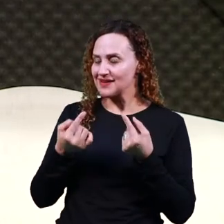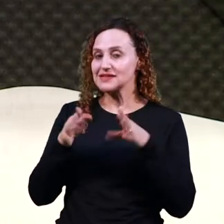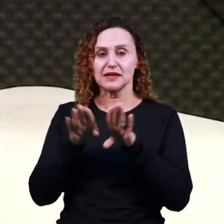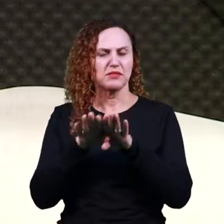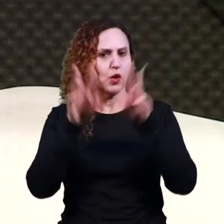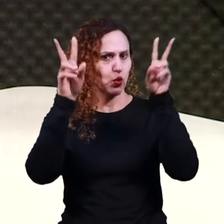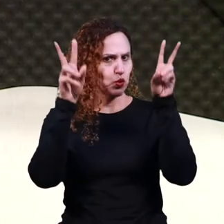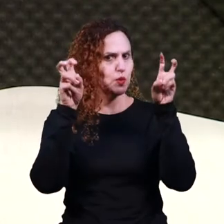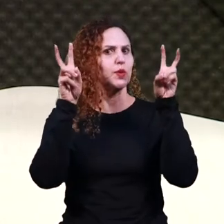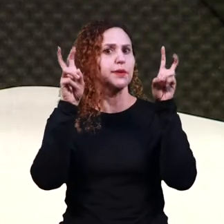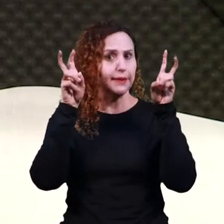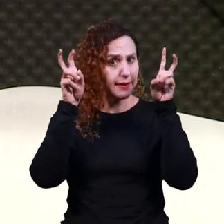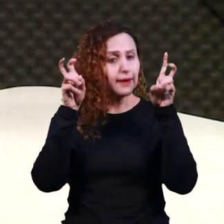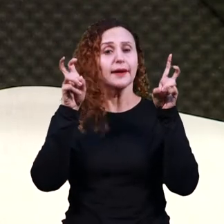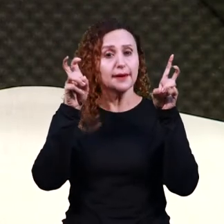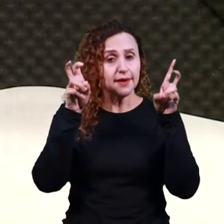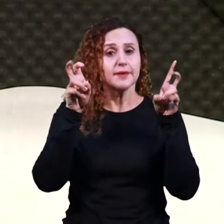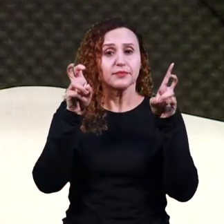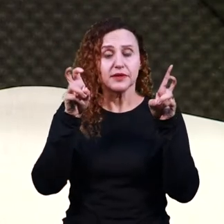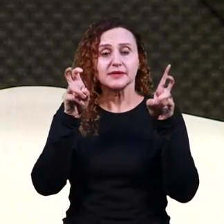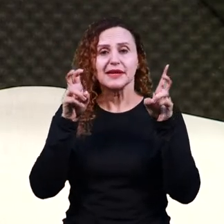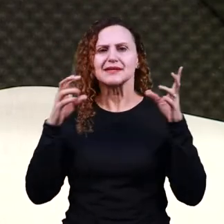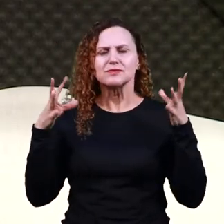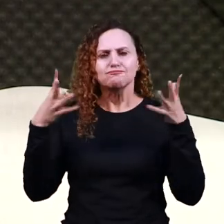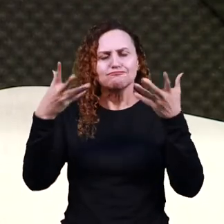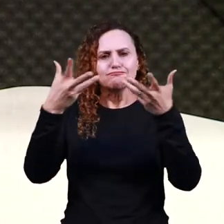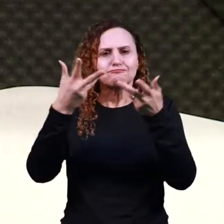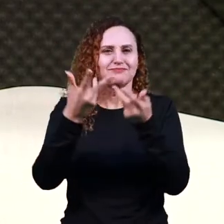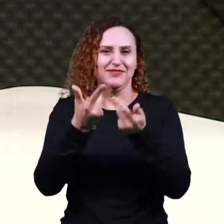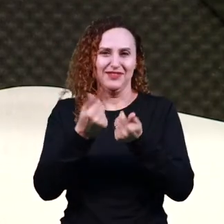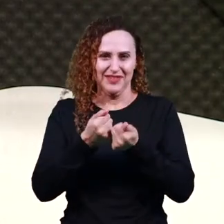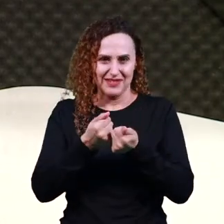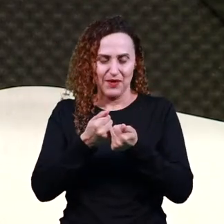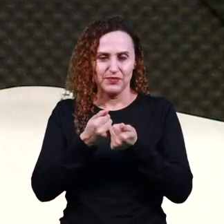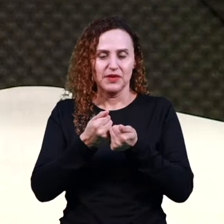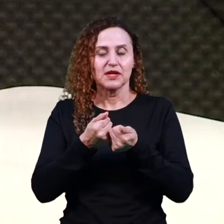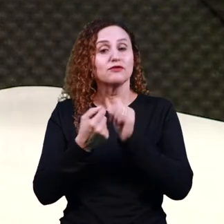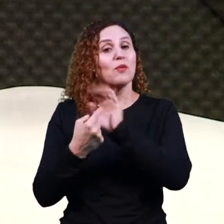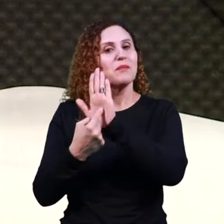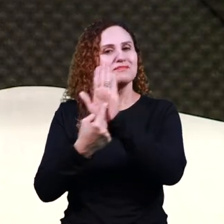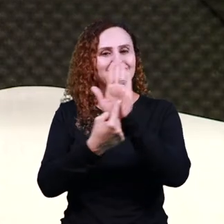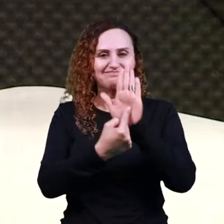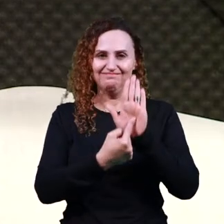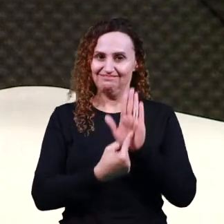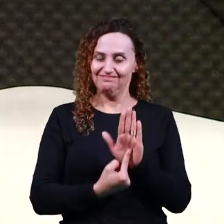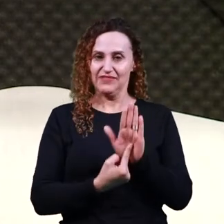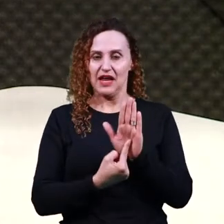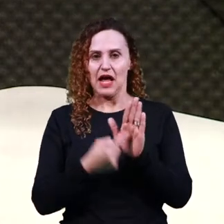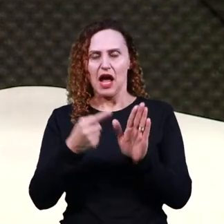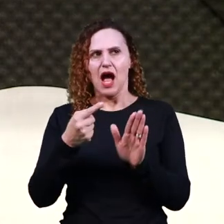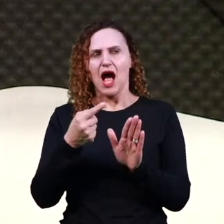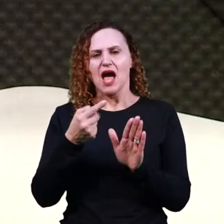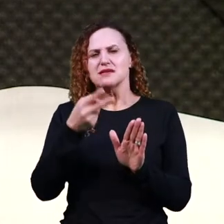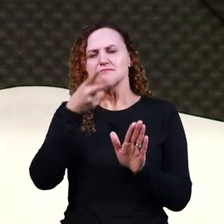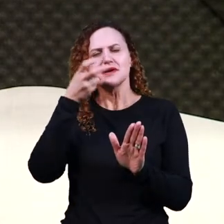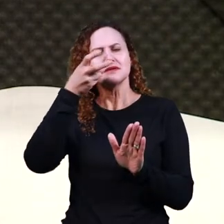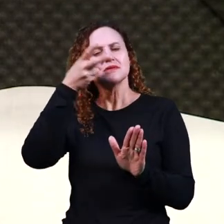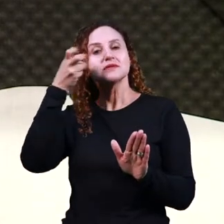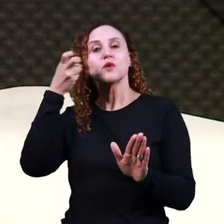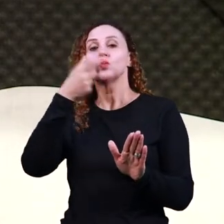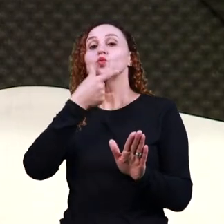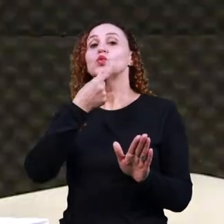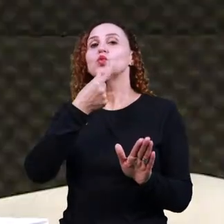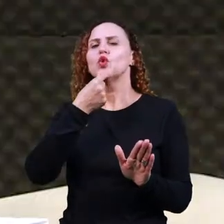ele aborda. Os temas são temas universais que vão, então, trazer essa visão do homem na sua